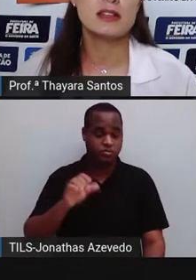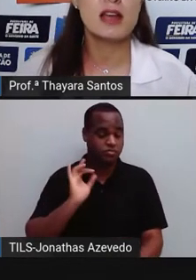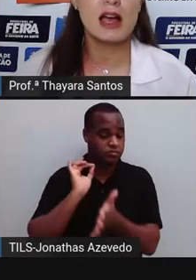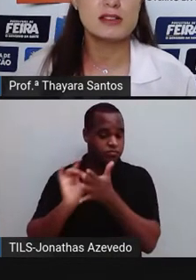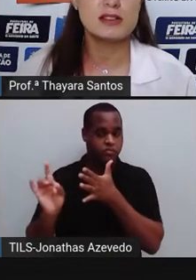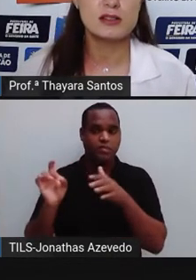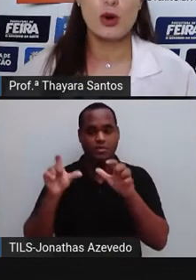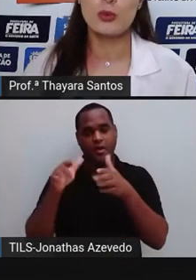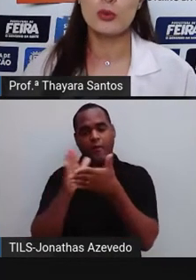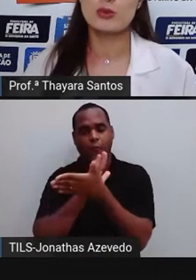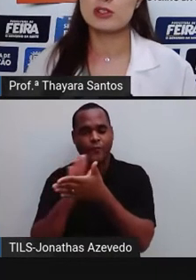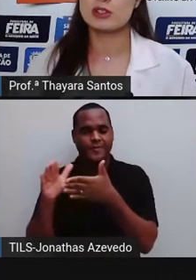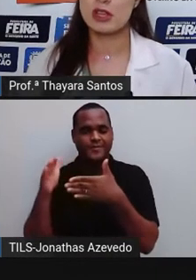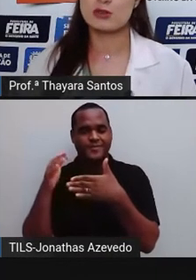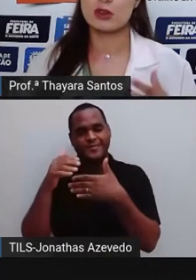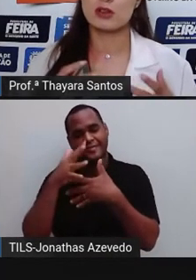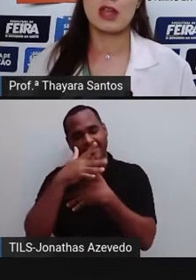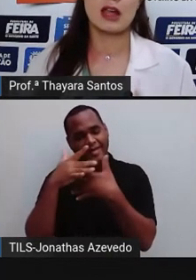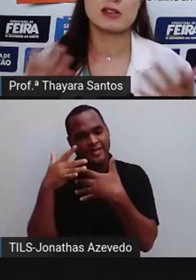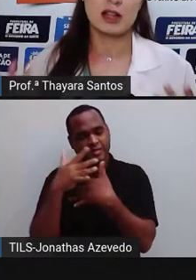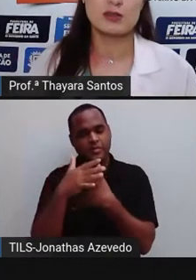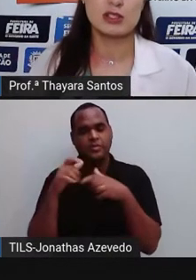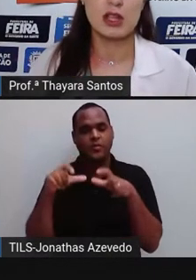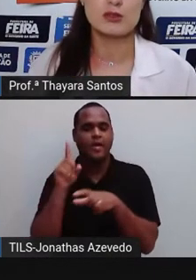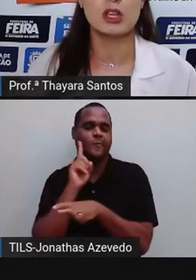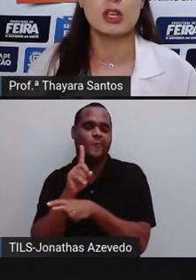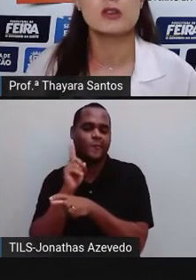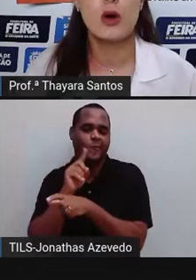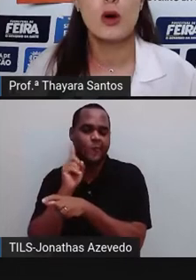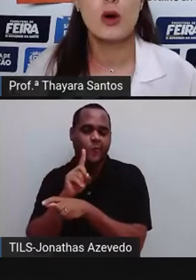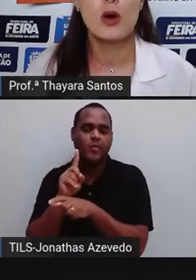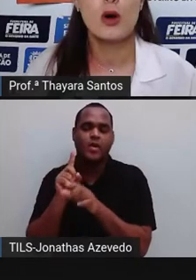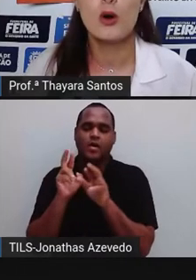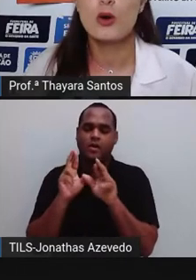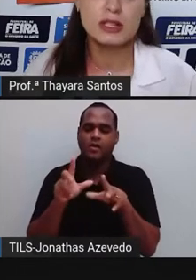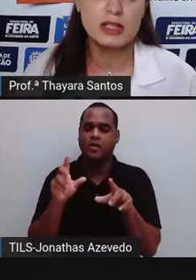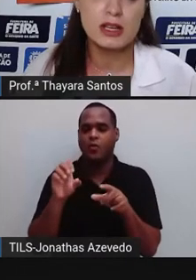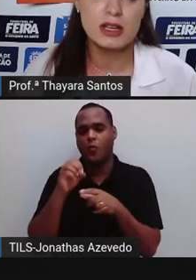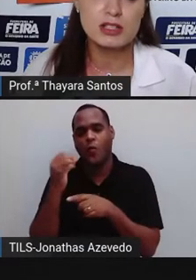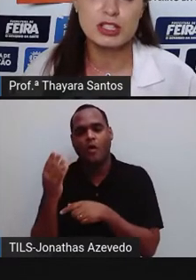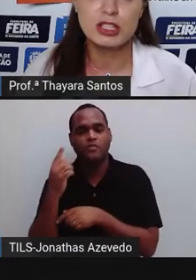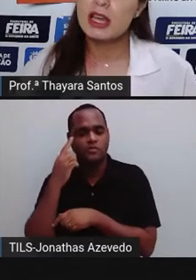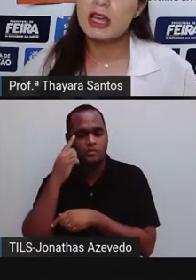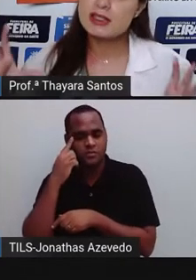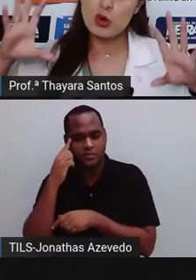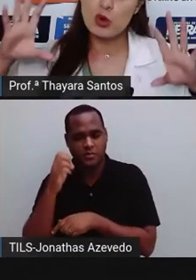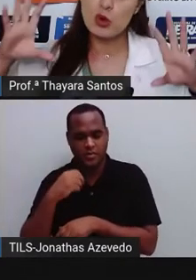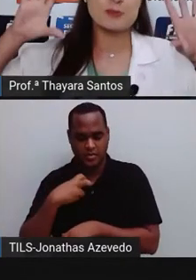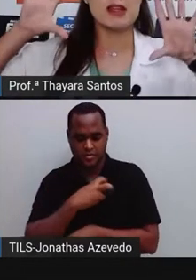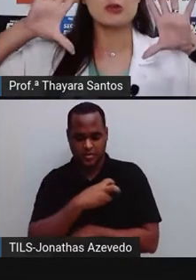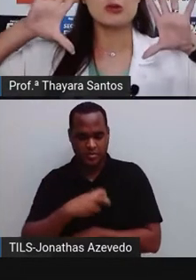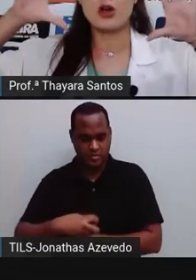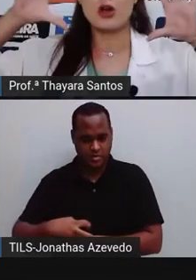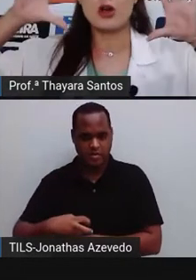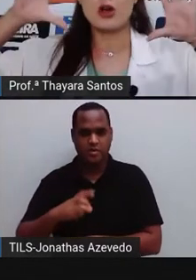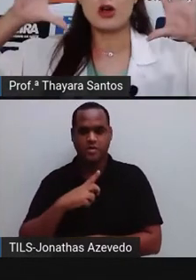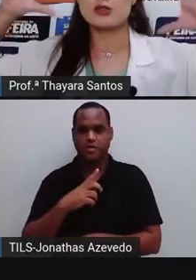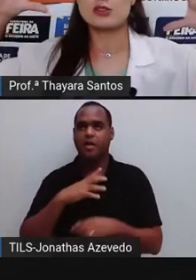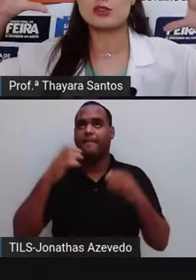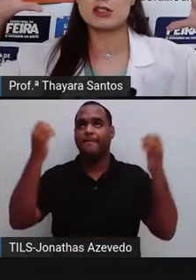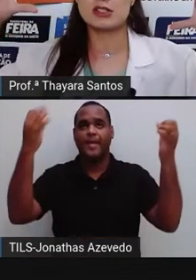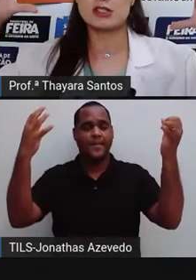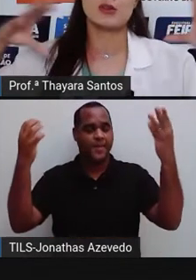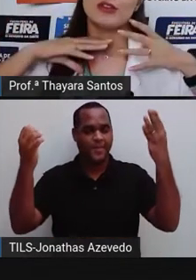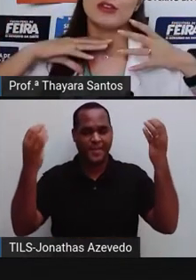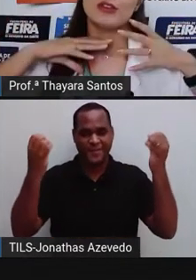tem cidades como as cidades lá nos Estados Unidos, Hong Kong, na China, que eles têm muitos painéis luminosos